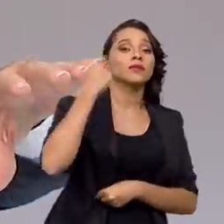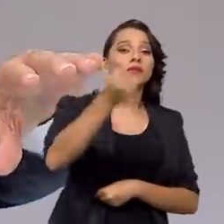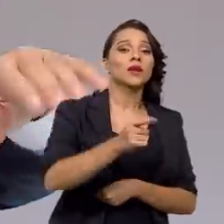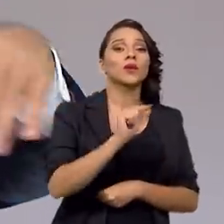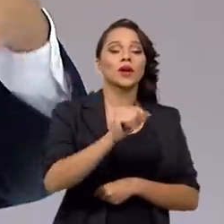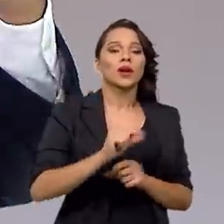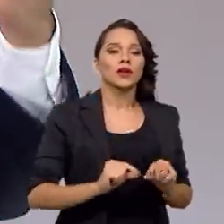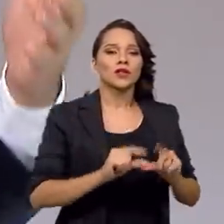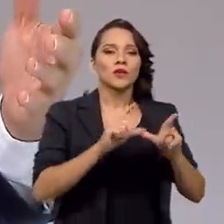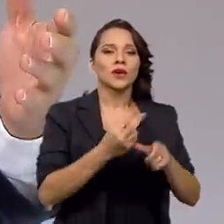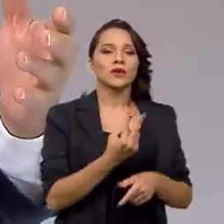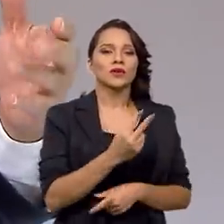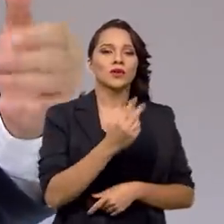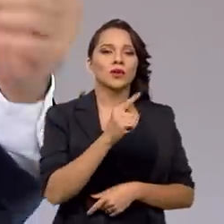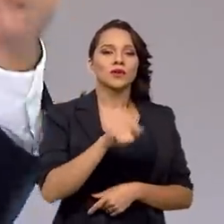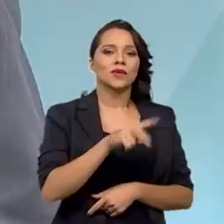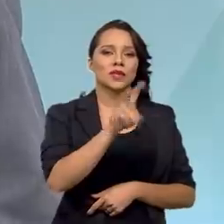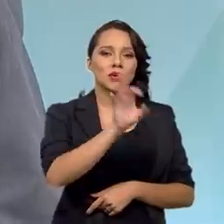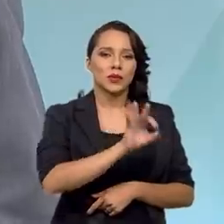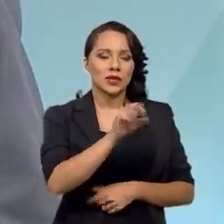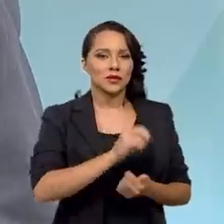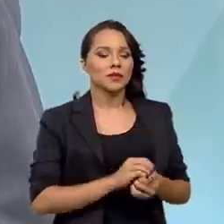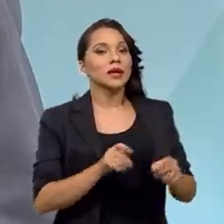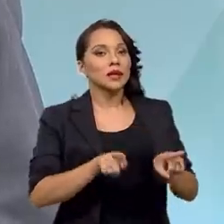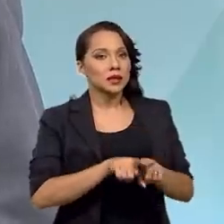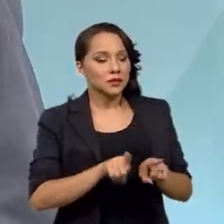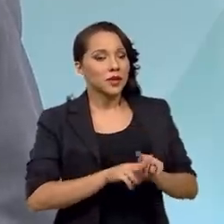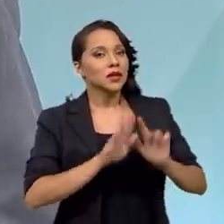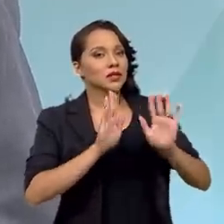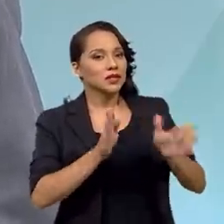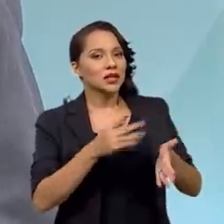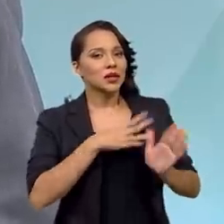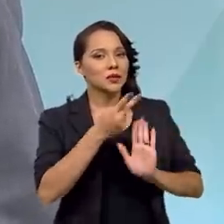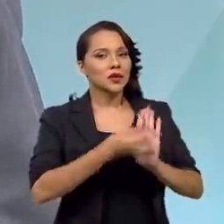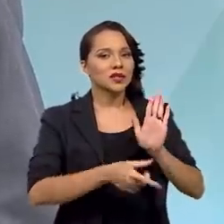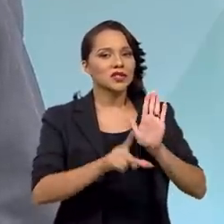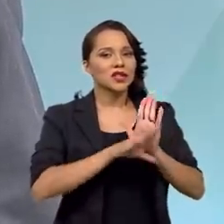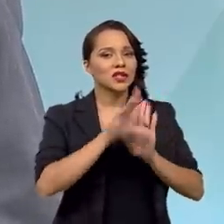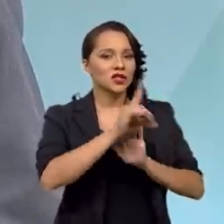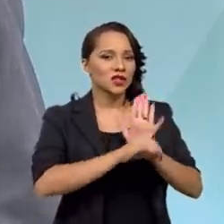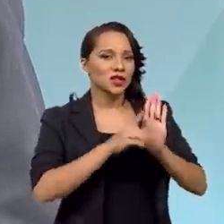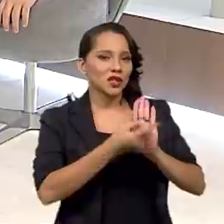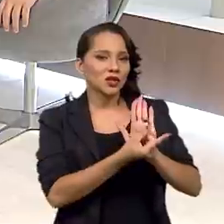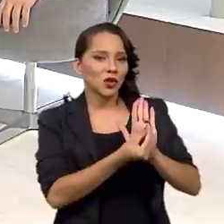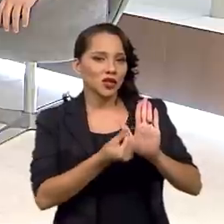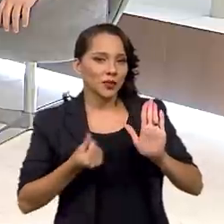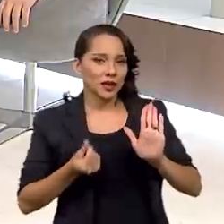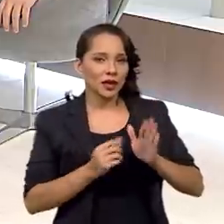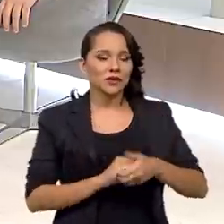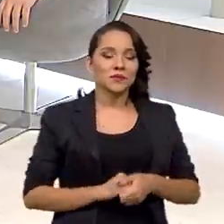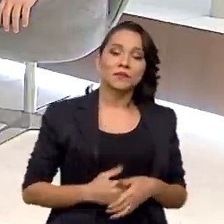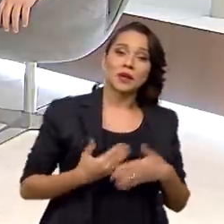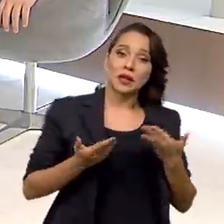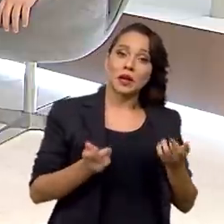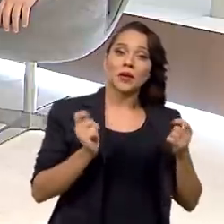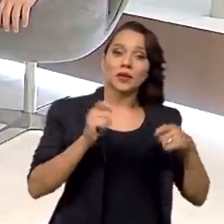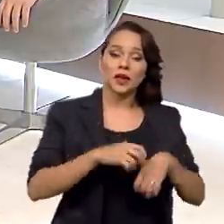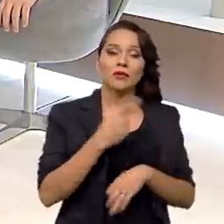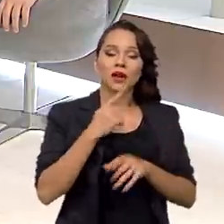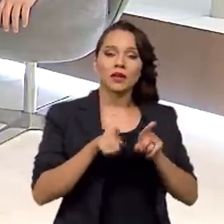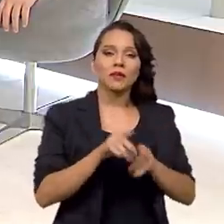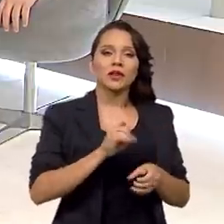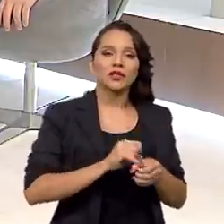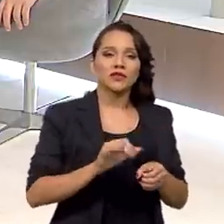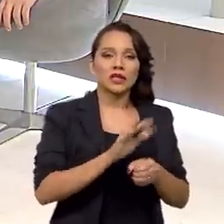é de crescimento de 2,5%, inclusive está no projeto de lei de diretrizes orçamentárias. Ou seja, podemos até falar de